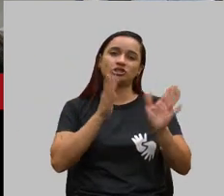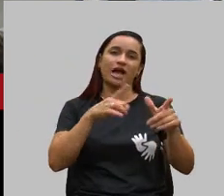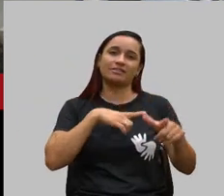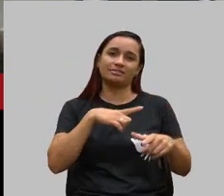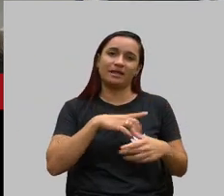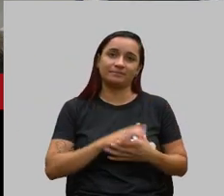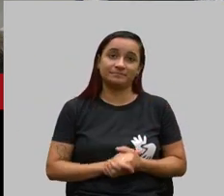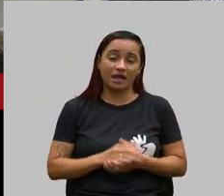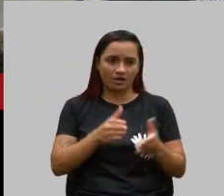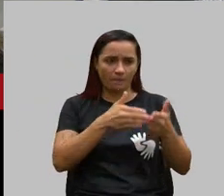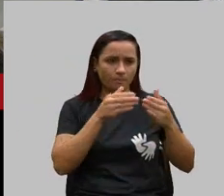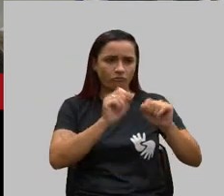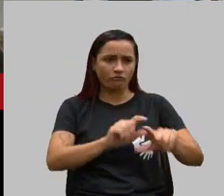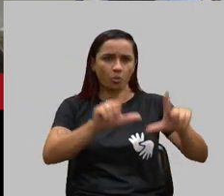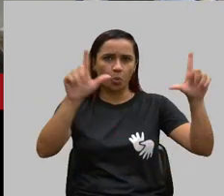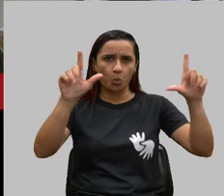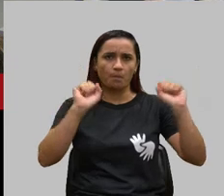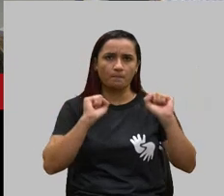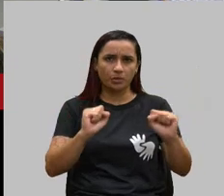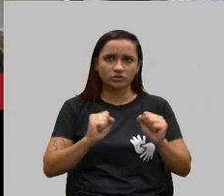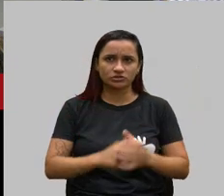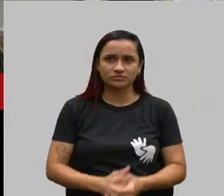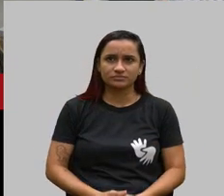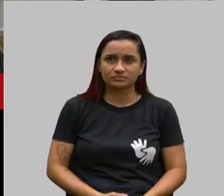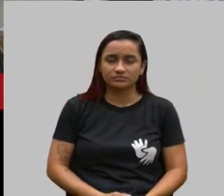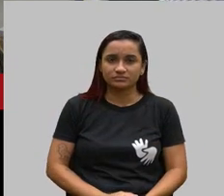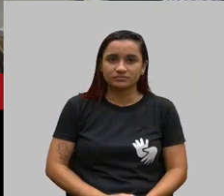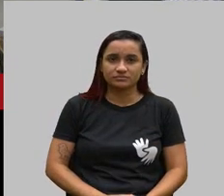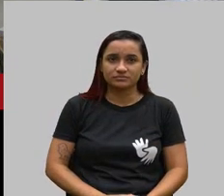podem colocar, por favor? Já está aqui.